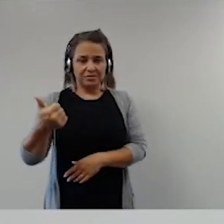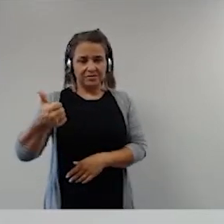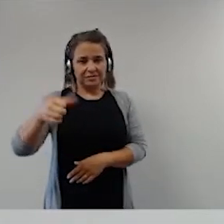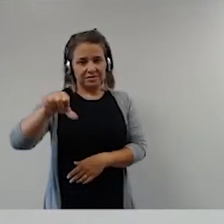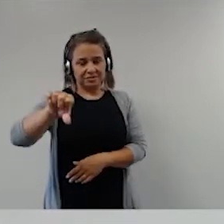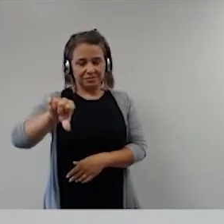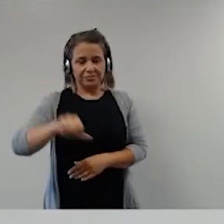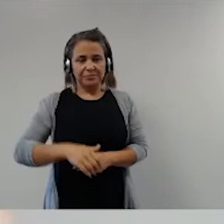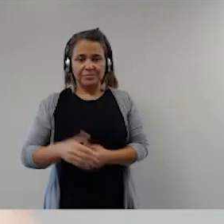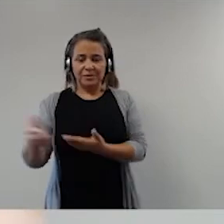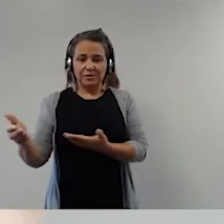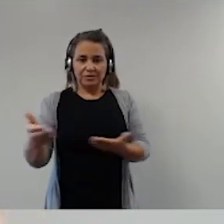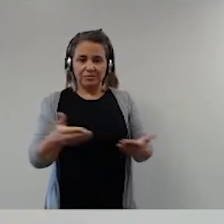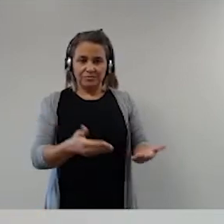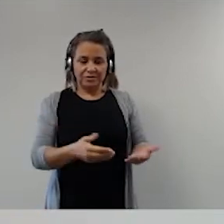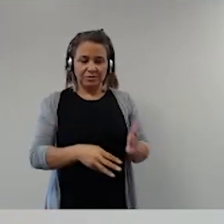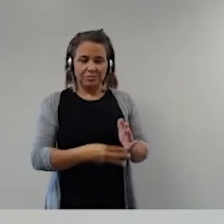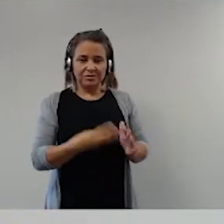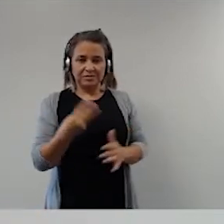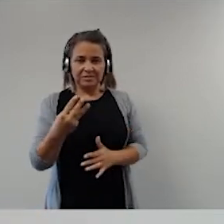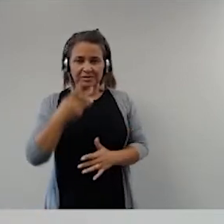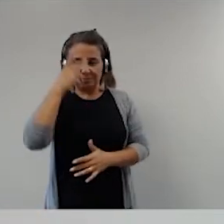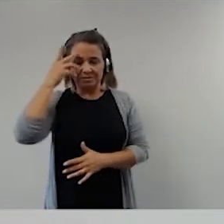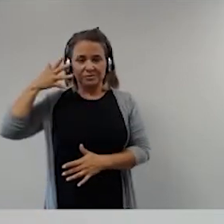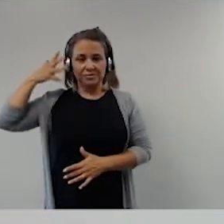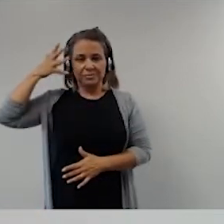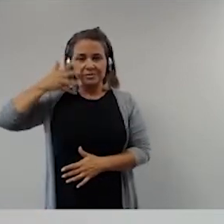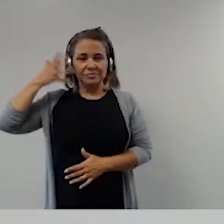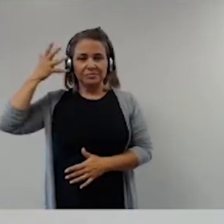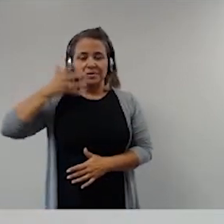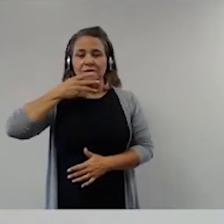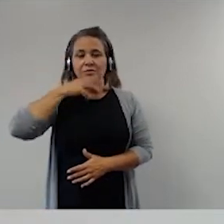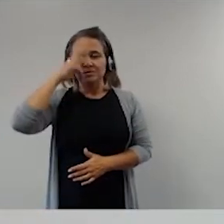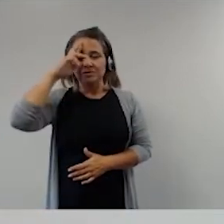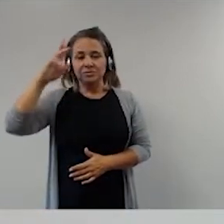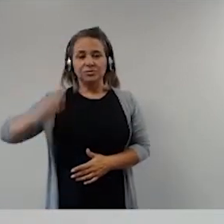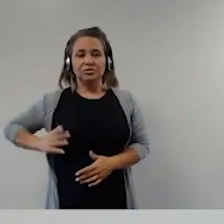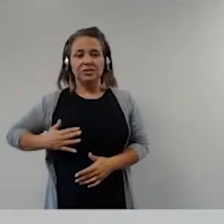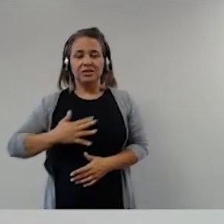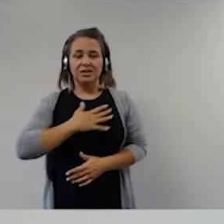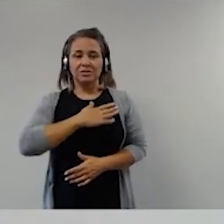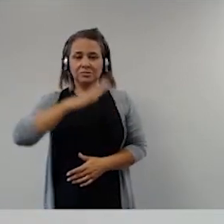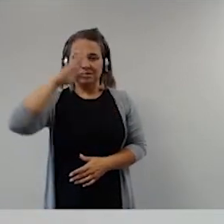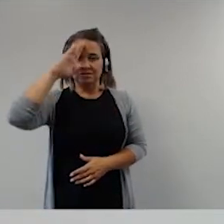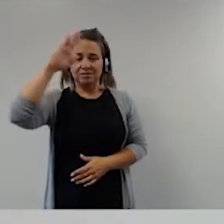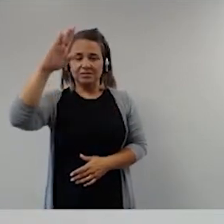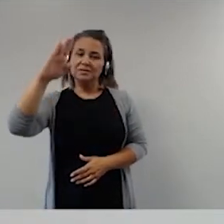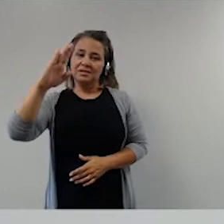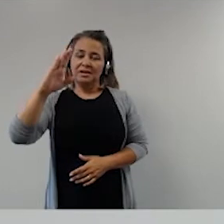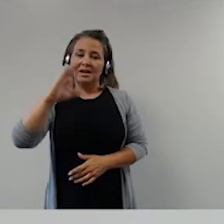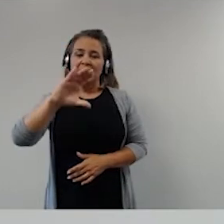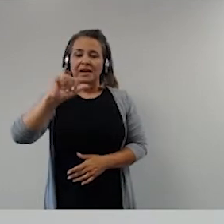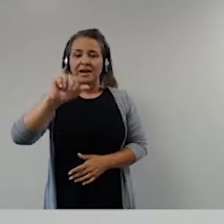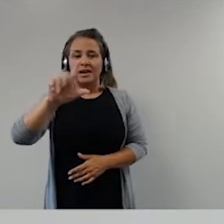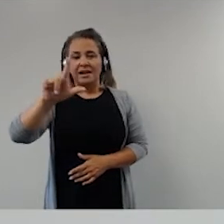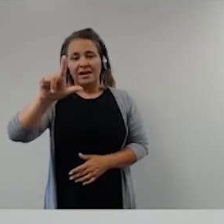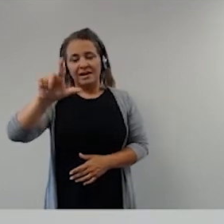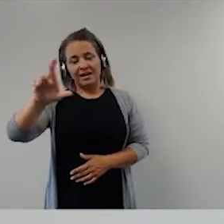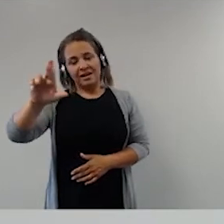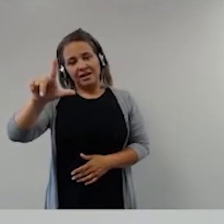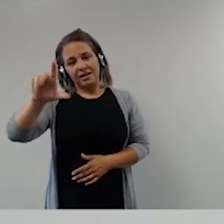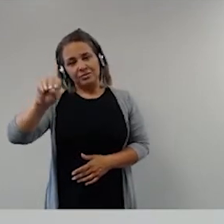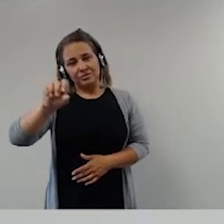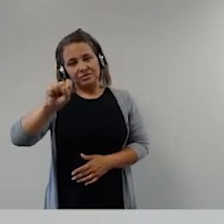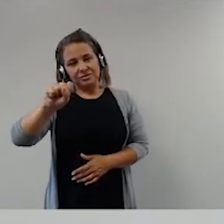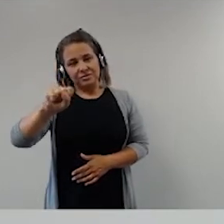Então, convido agora o terceiro panelista, o excelentíssimo general do Exército, Carlos Alberto dos Santos Cruz, a iniciar